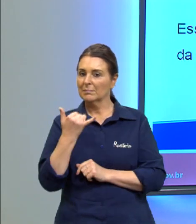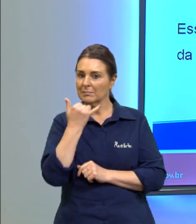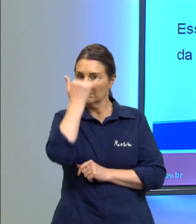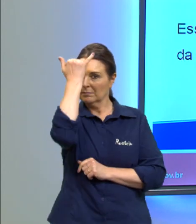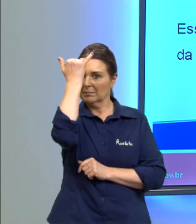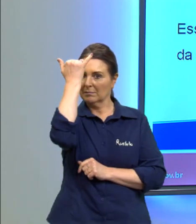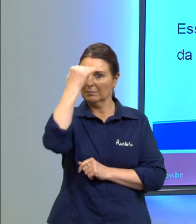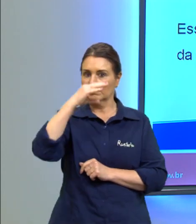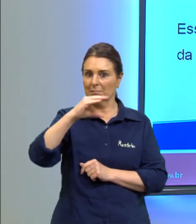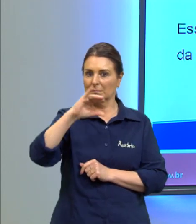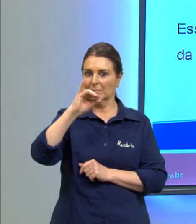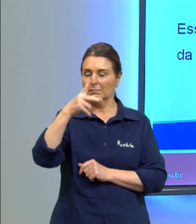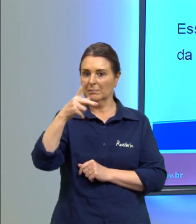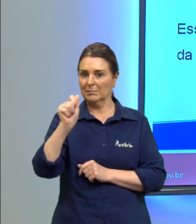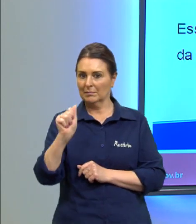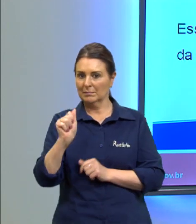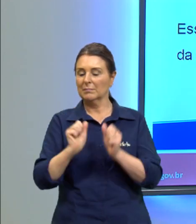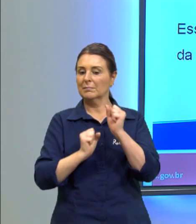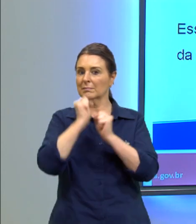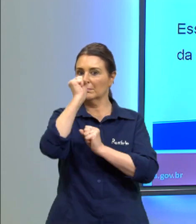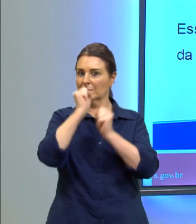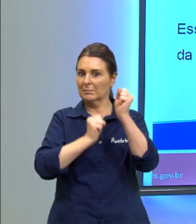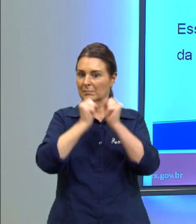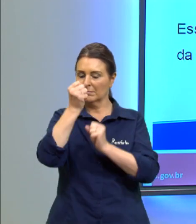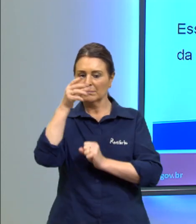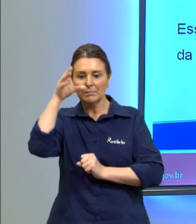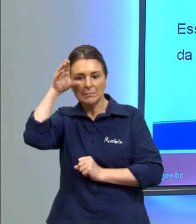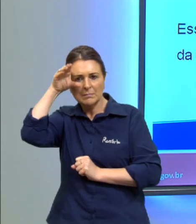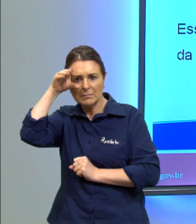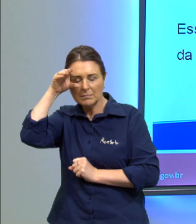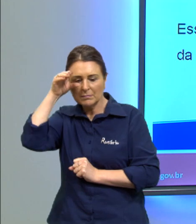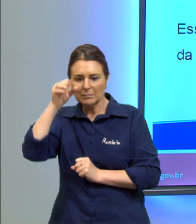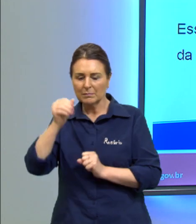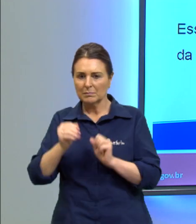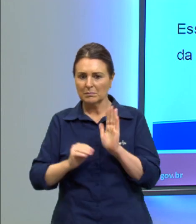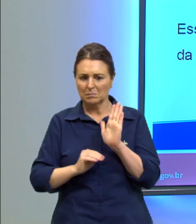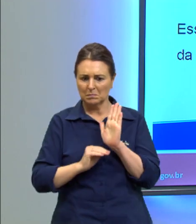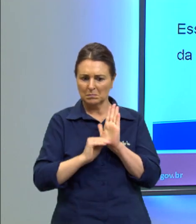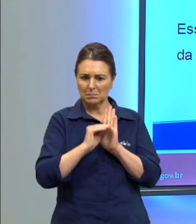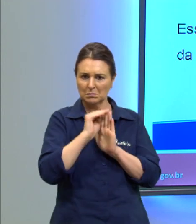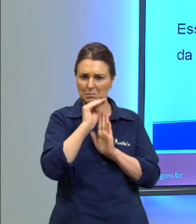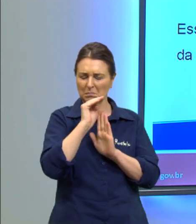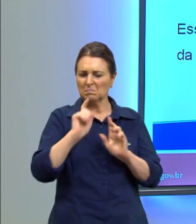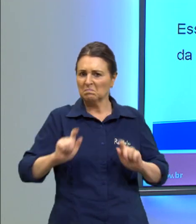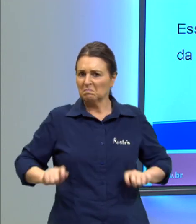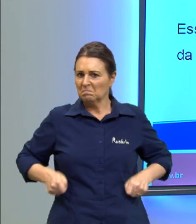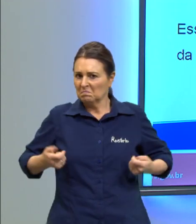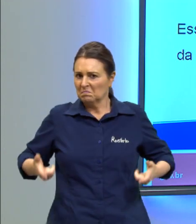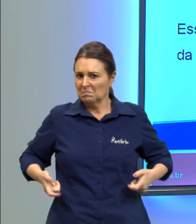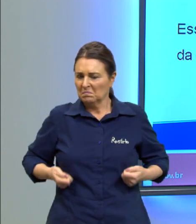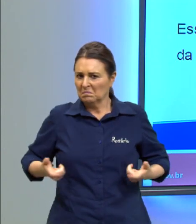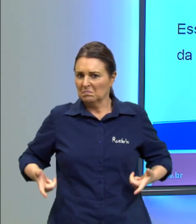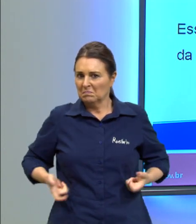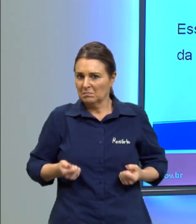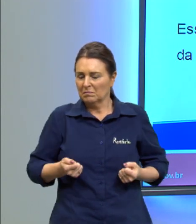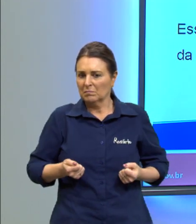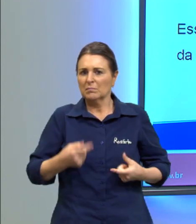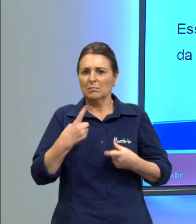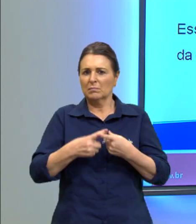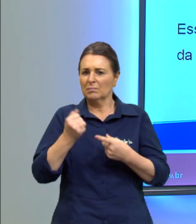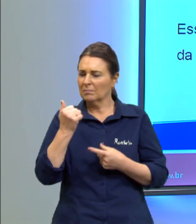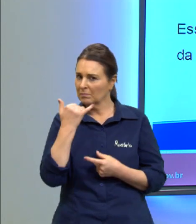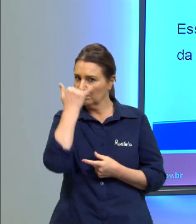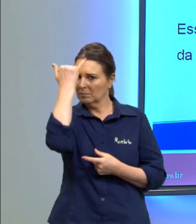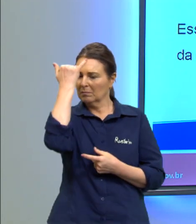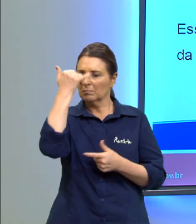de uma empresa observando os altos custos com os frequentes acidentes de